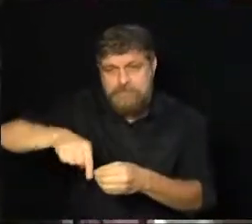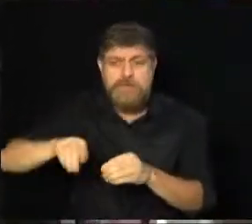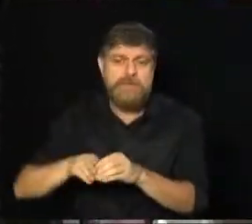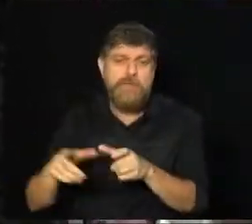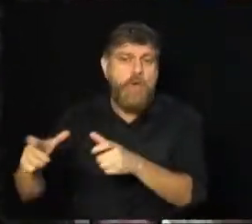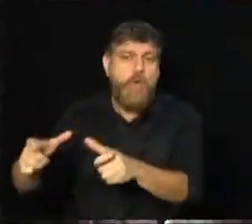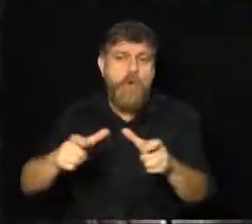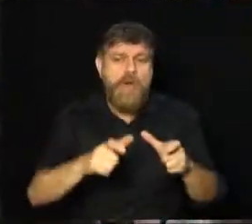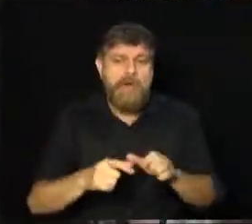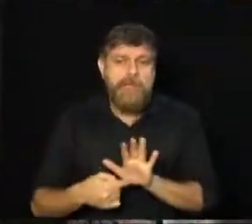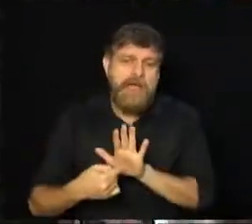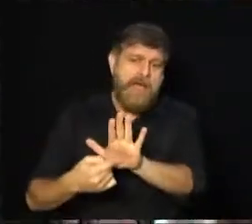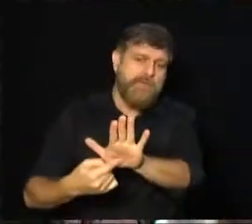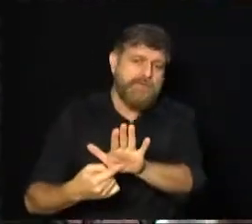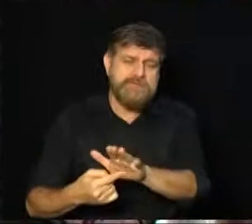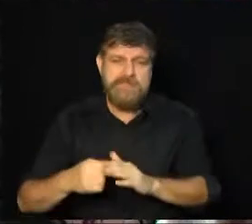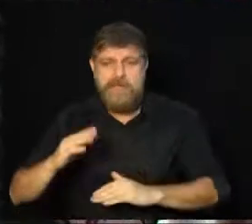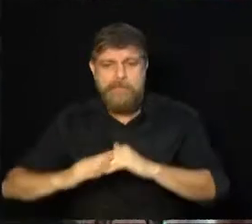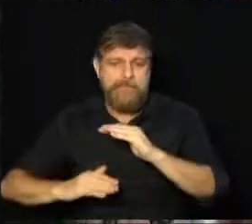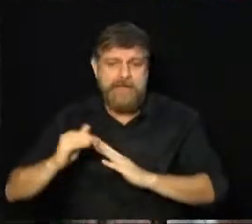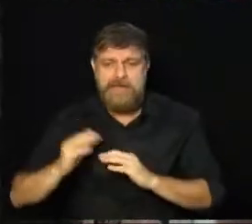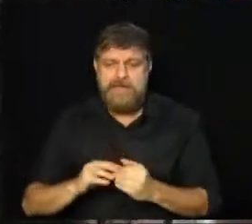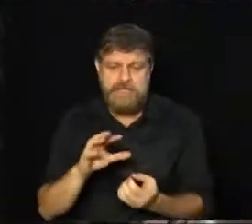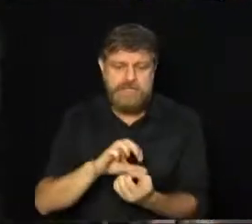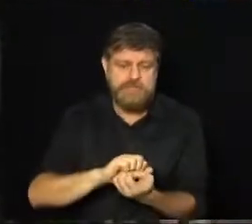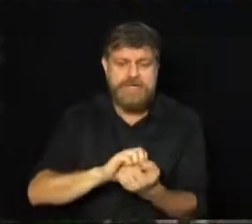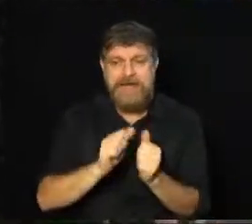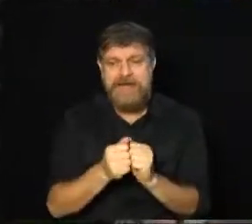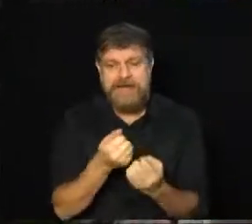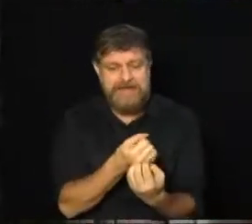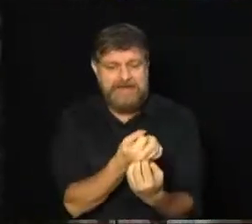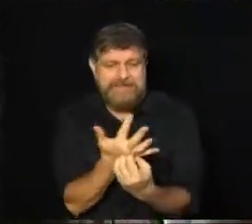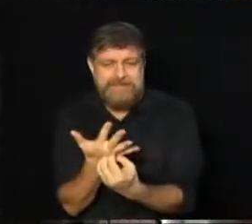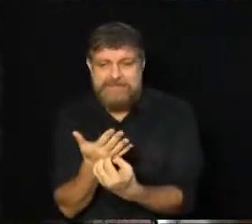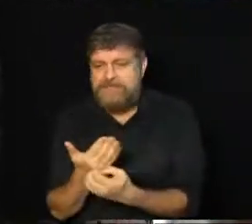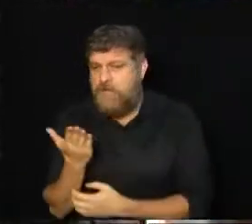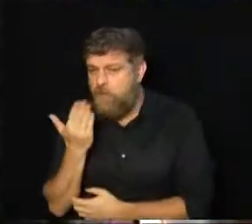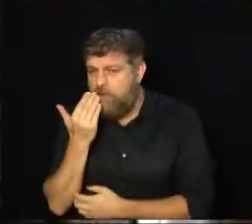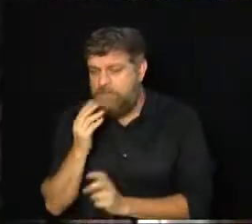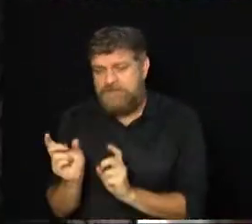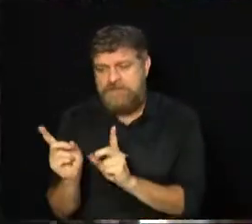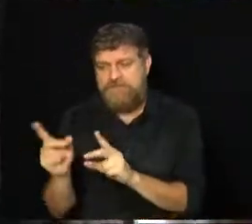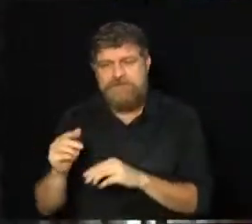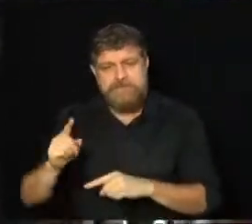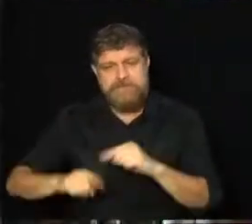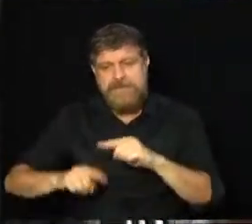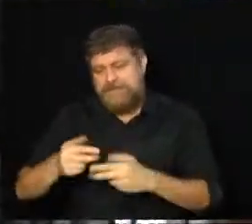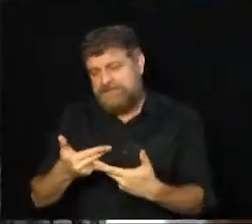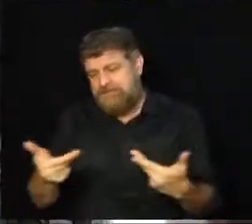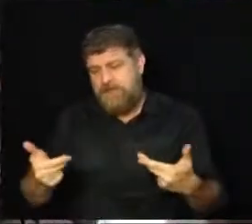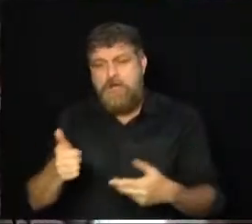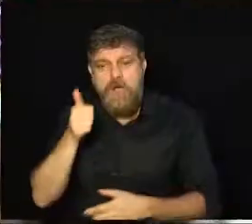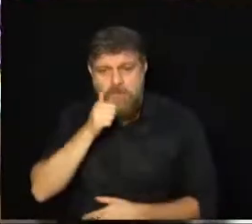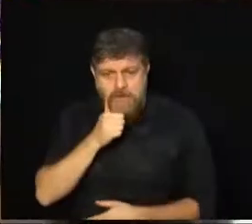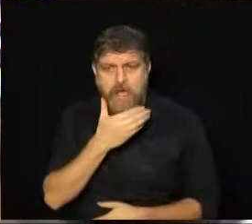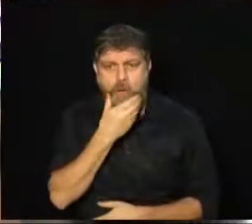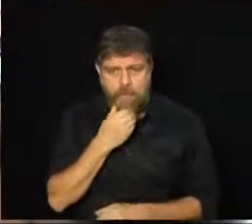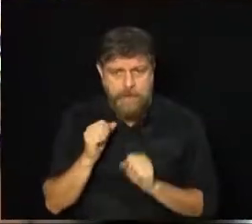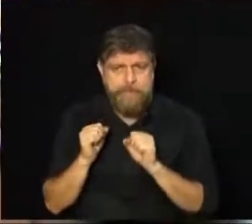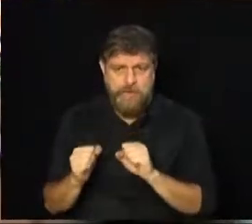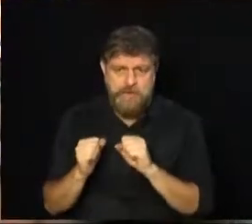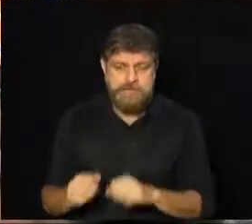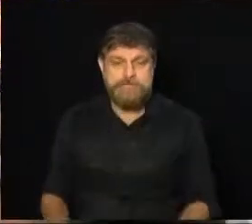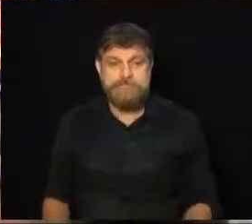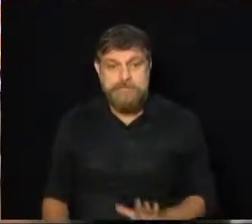para poder expor seus trabalhos, tanto trabalho artesanal, alimentício de todas as áreas, tanto mulher quanto homem. A